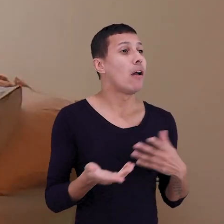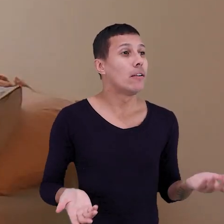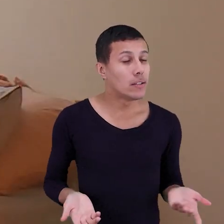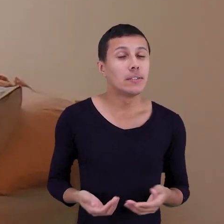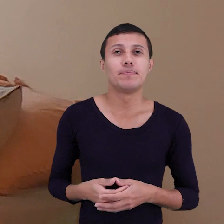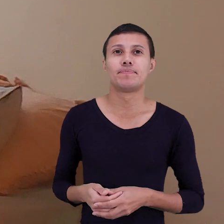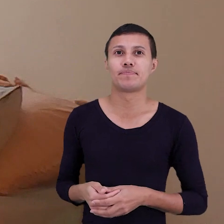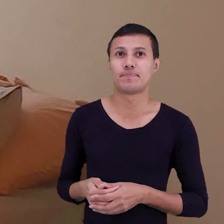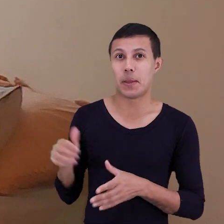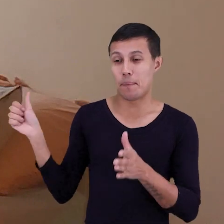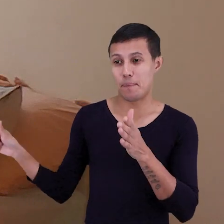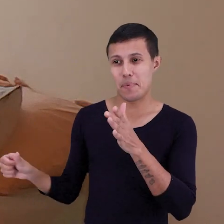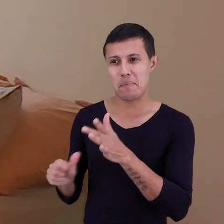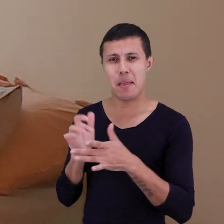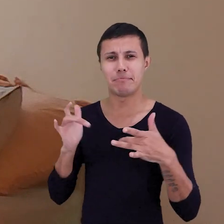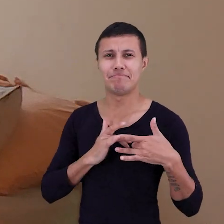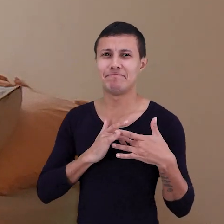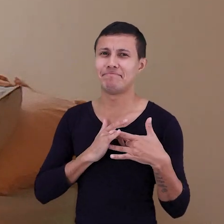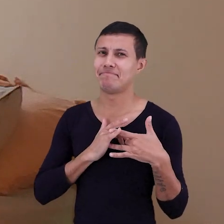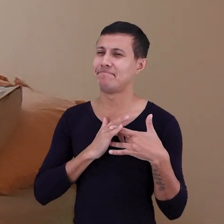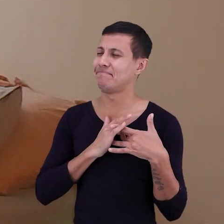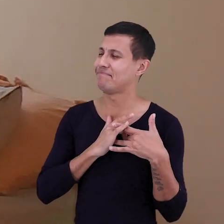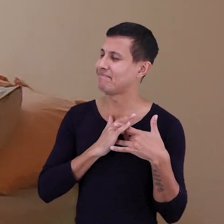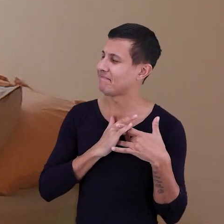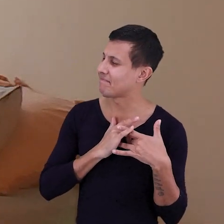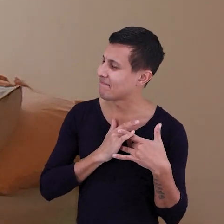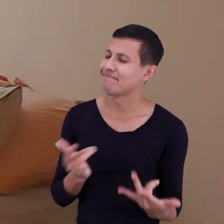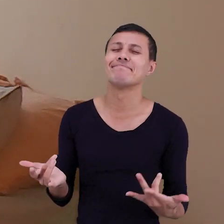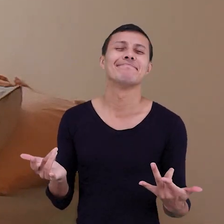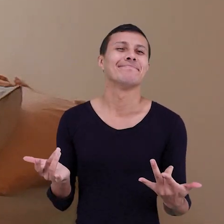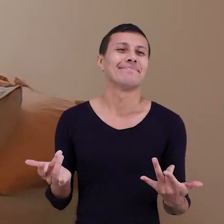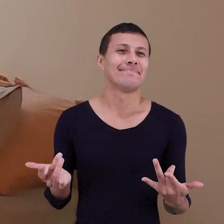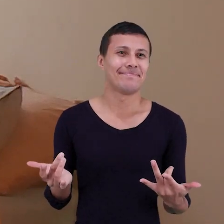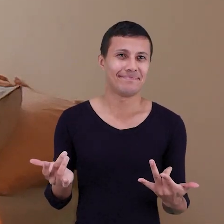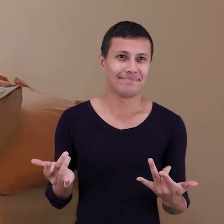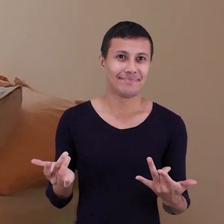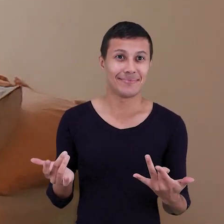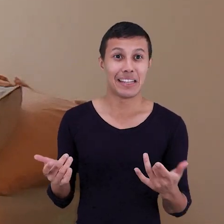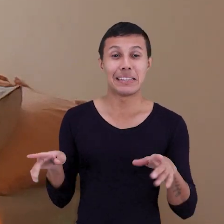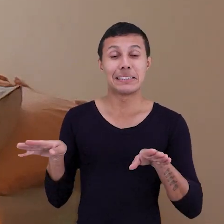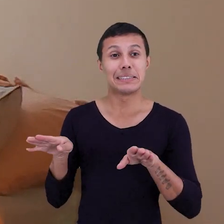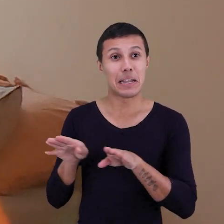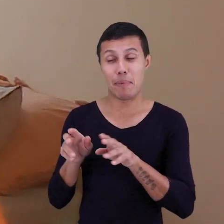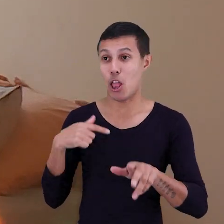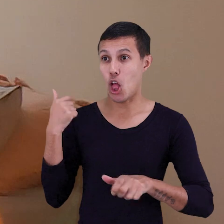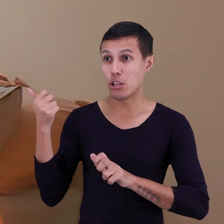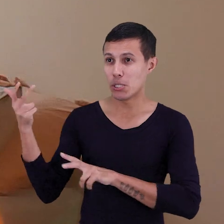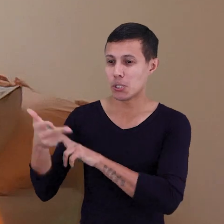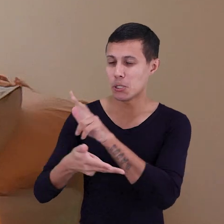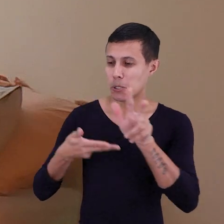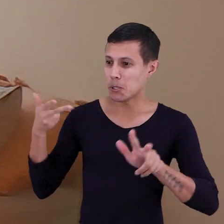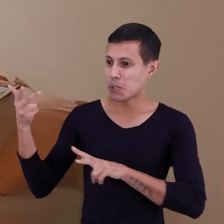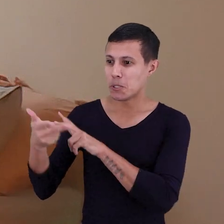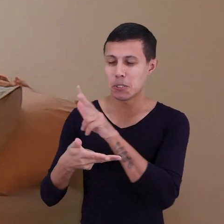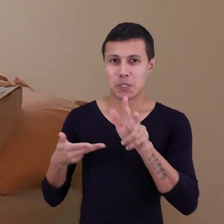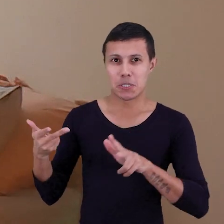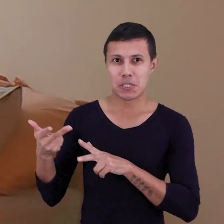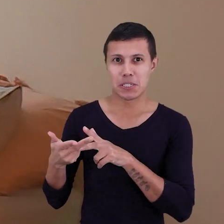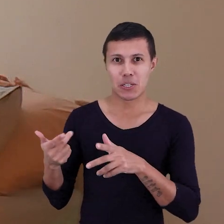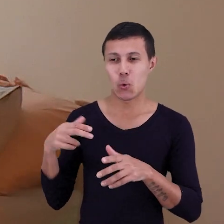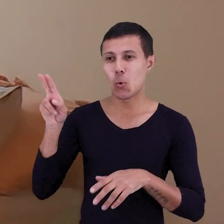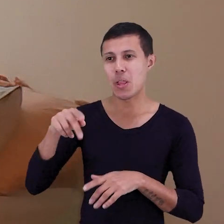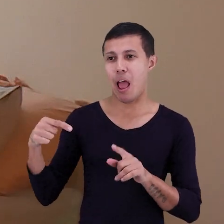que eu vi uma generosidade e foi uma discussão também muito forte em mim como